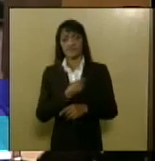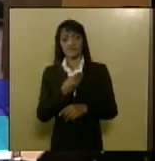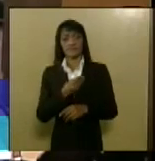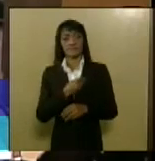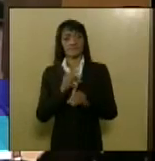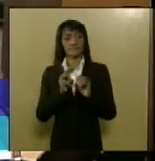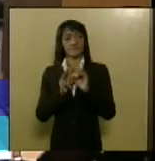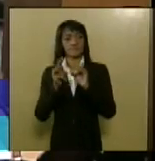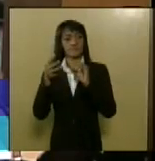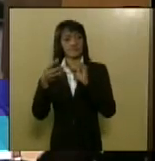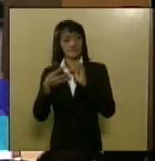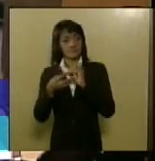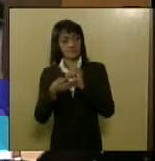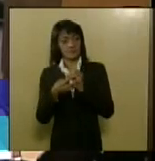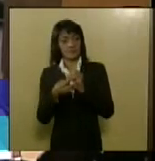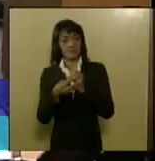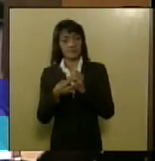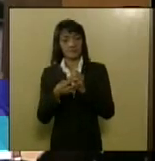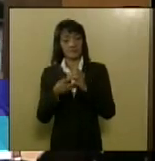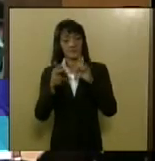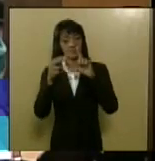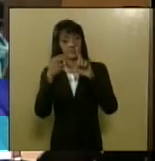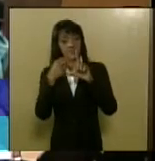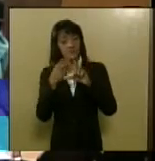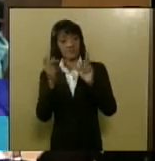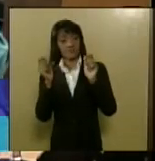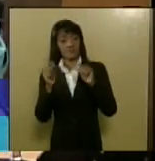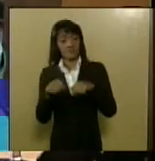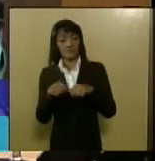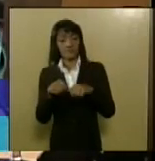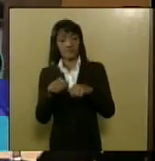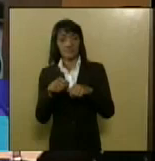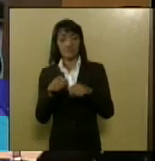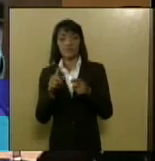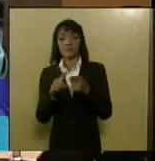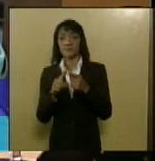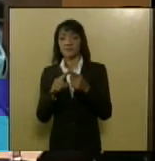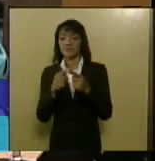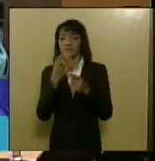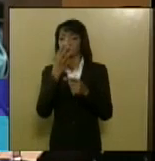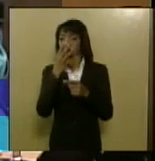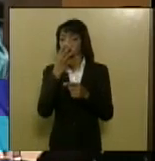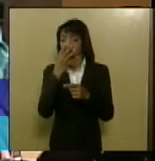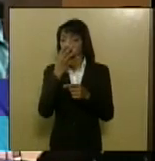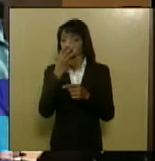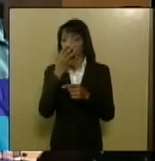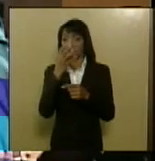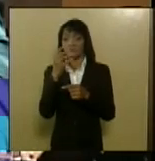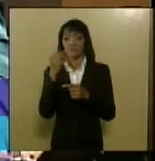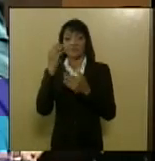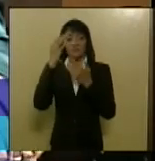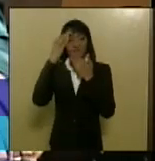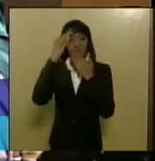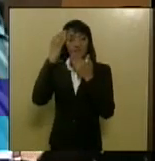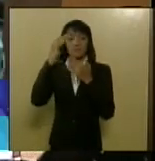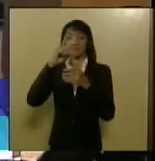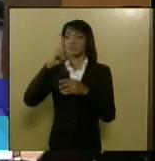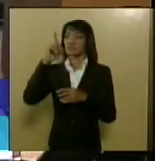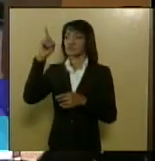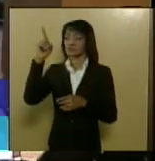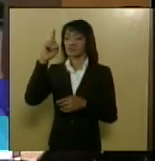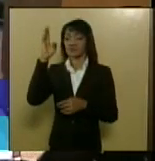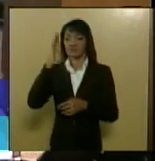que tiveram a oportunidade de ouvir graças a Deus que o Brasil está